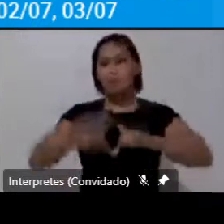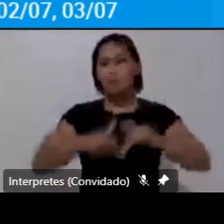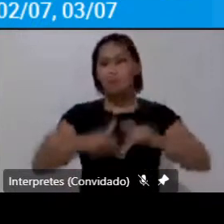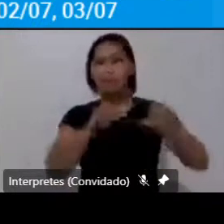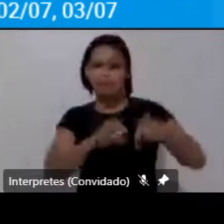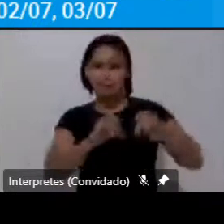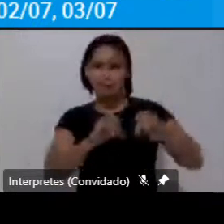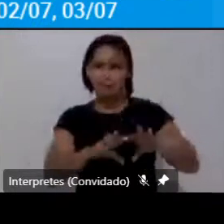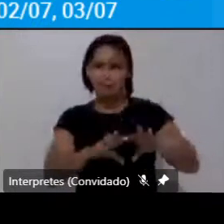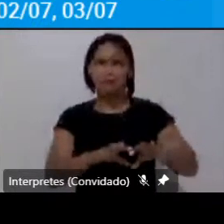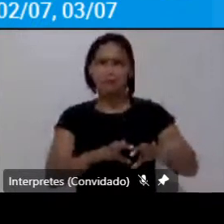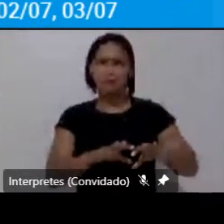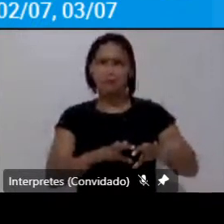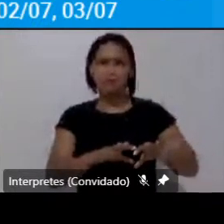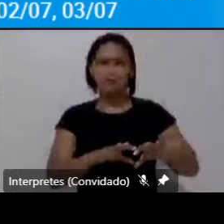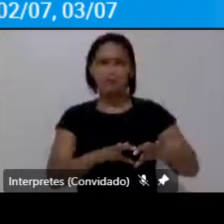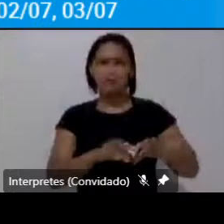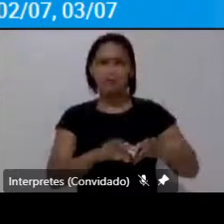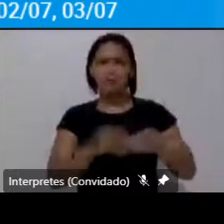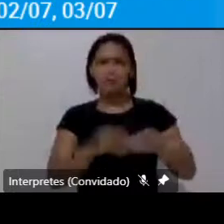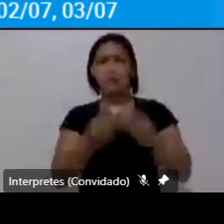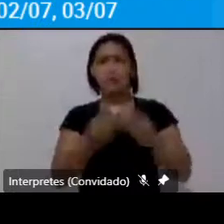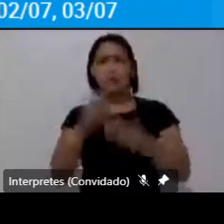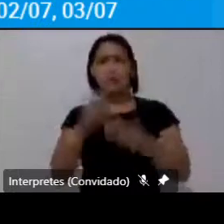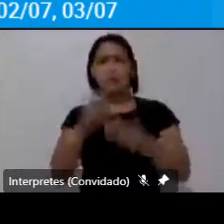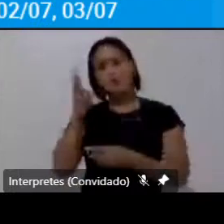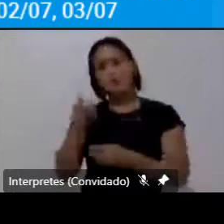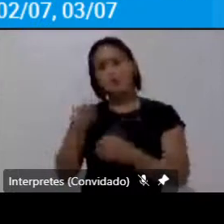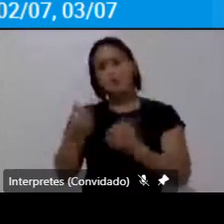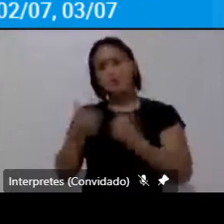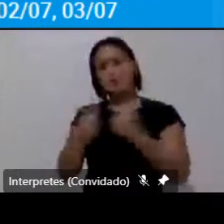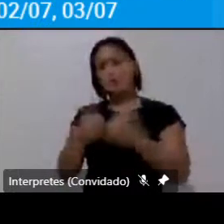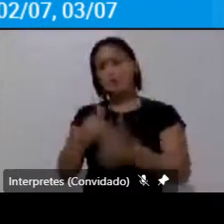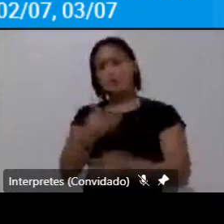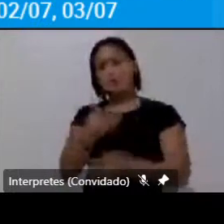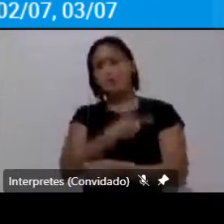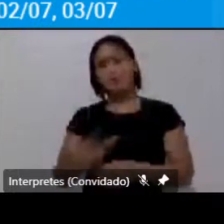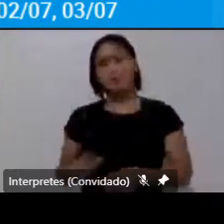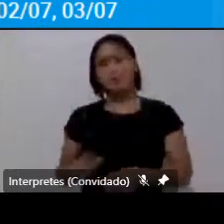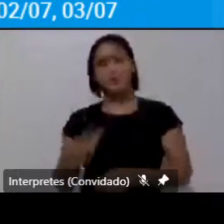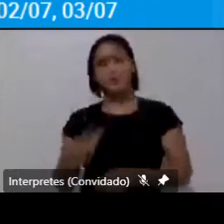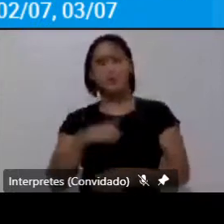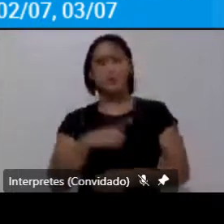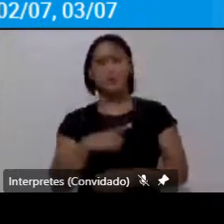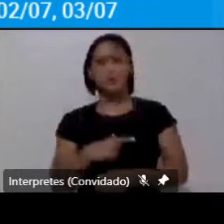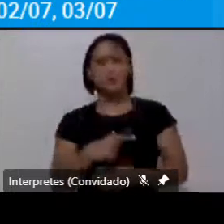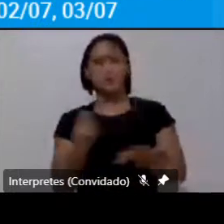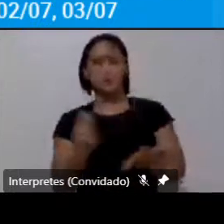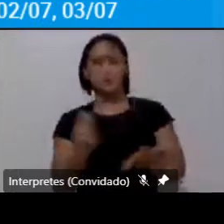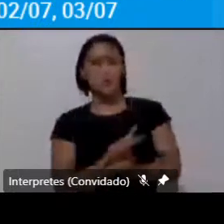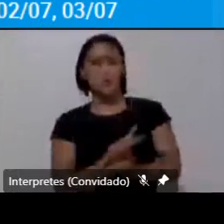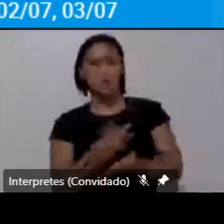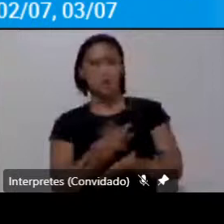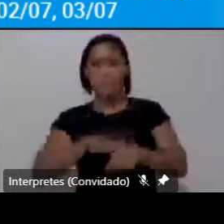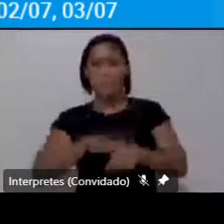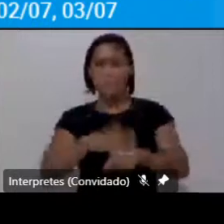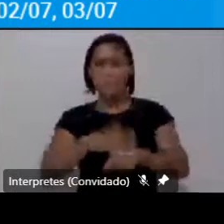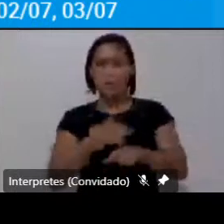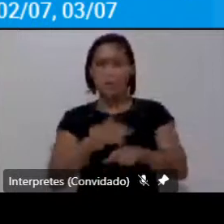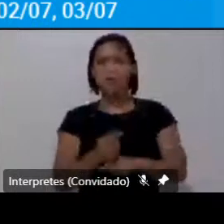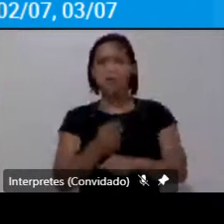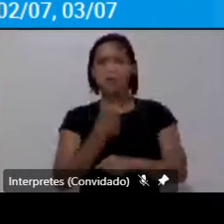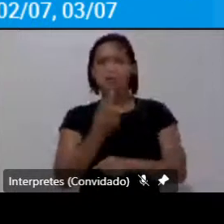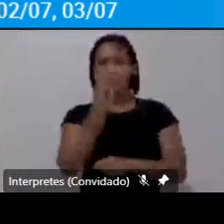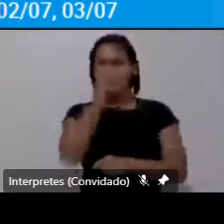né considerando o transporte público existente quanto mais amarelinho é